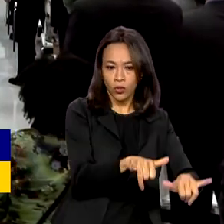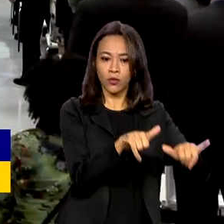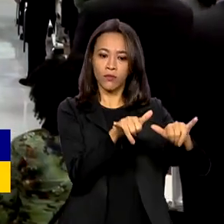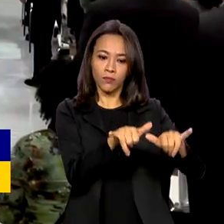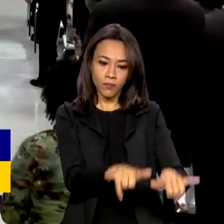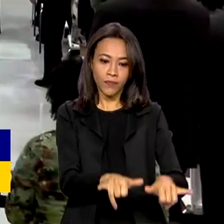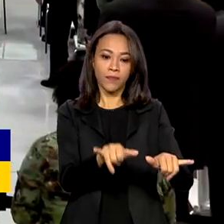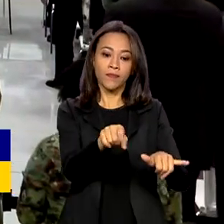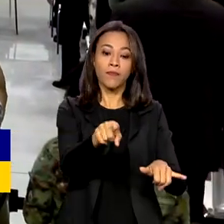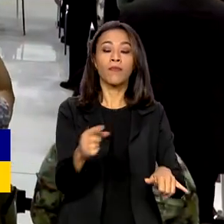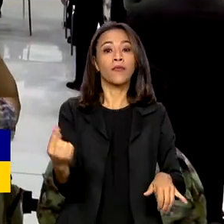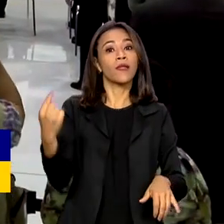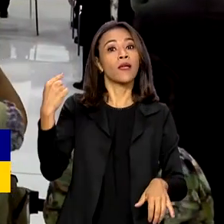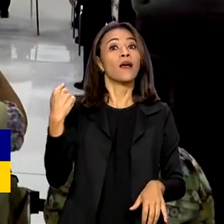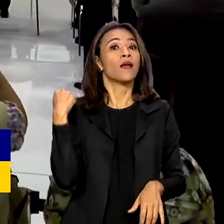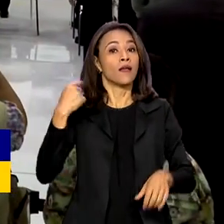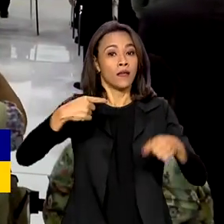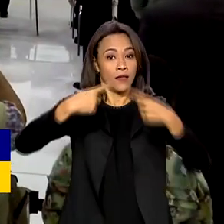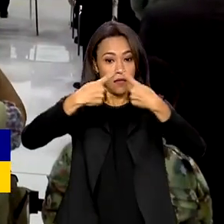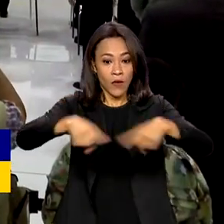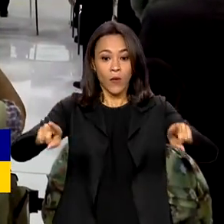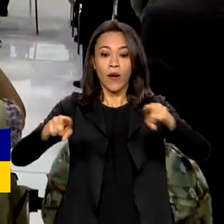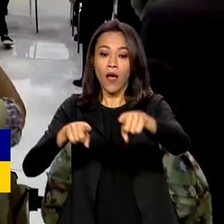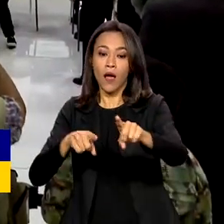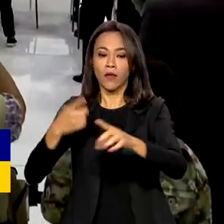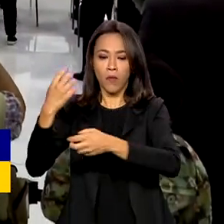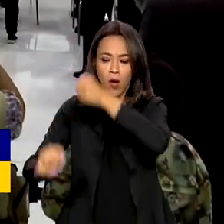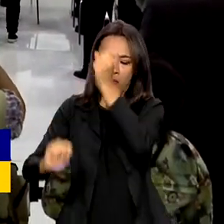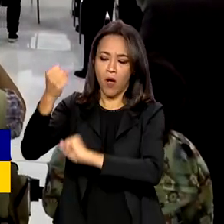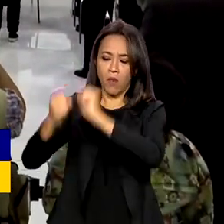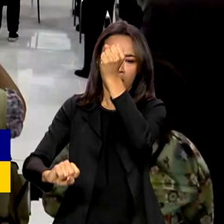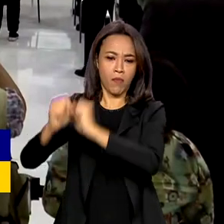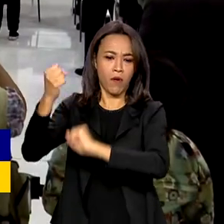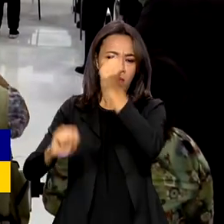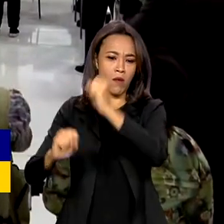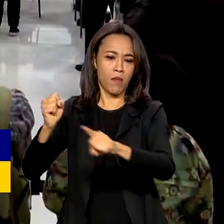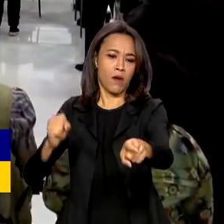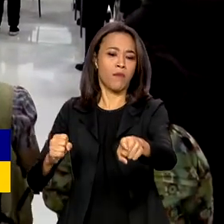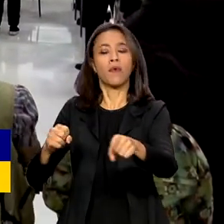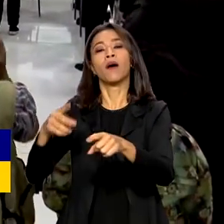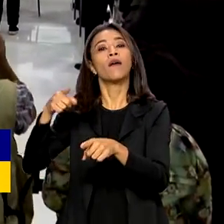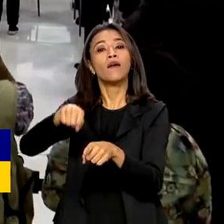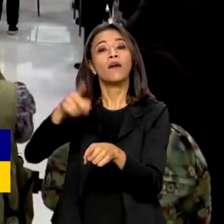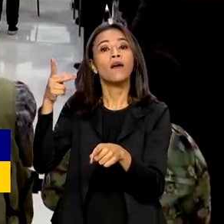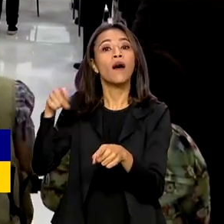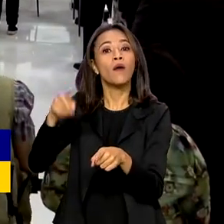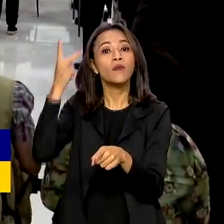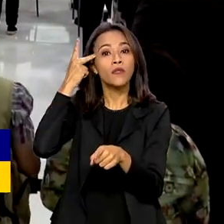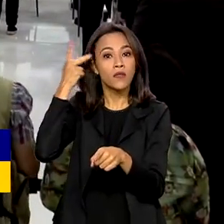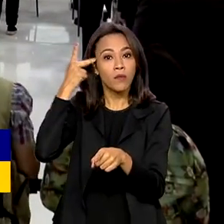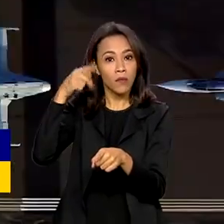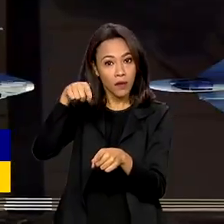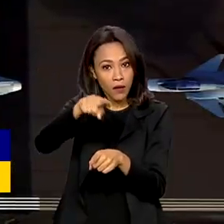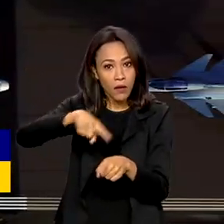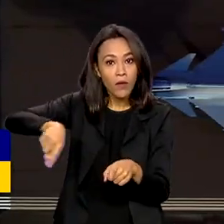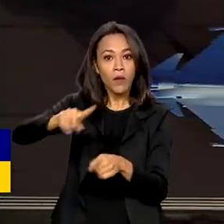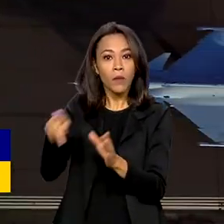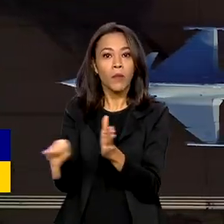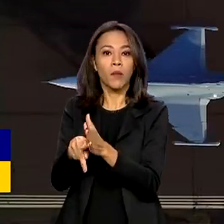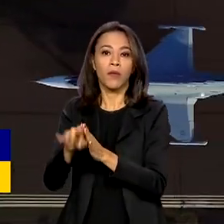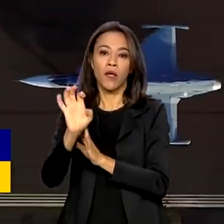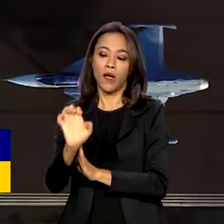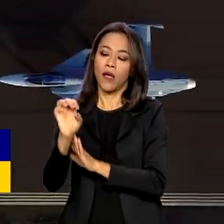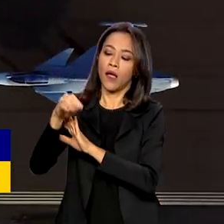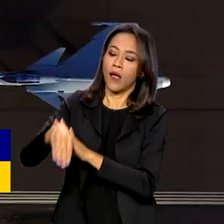foi inaugurada a linha de produção do F-39 na fábrica da Embraer, em Gavião Peixoto, São Paulo. Agora,